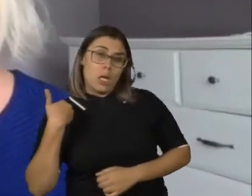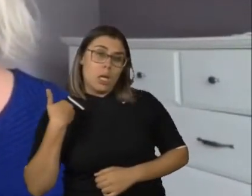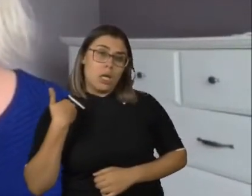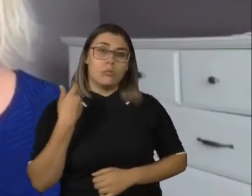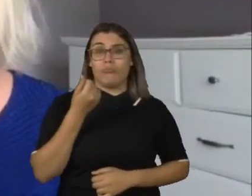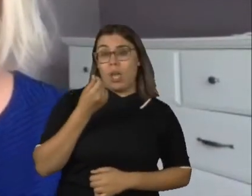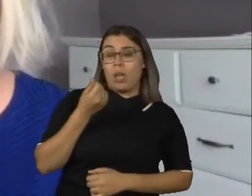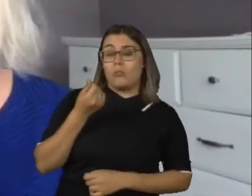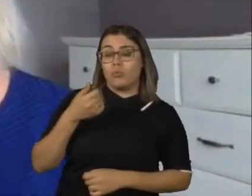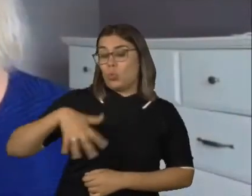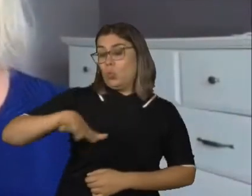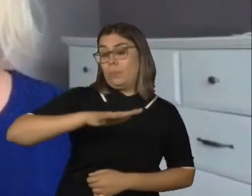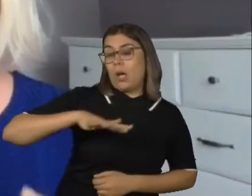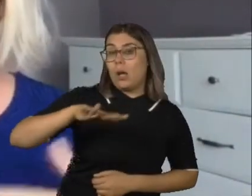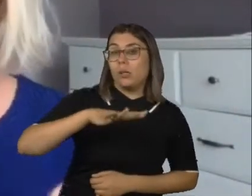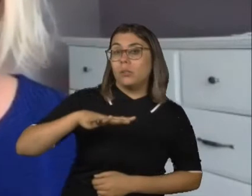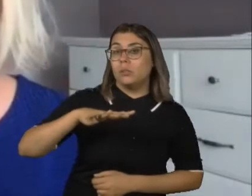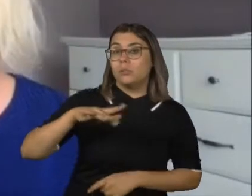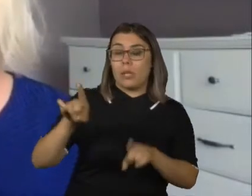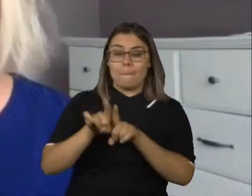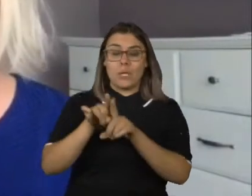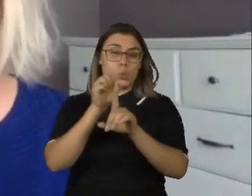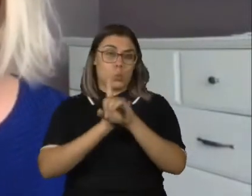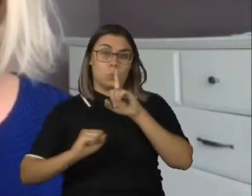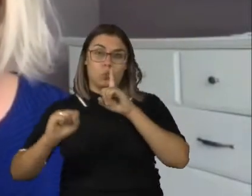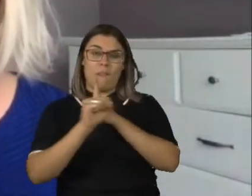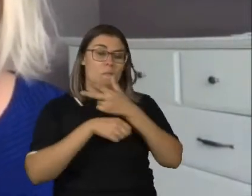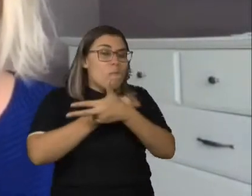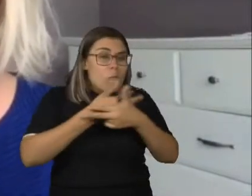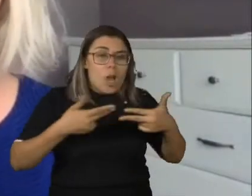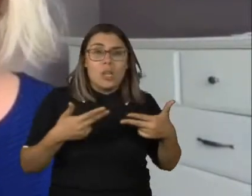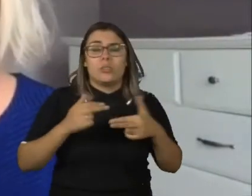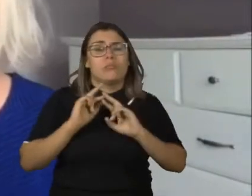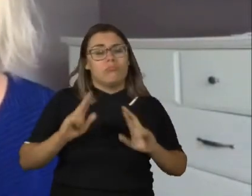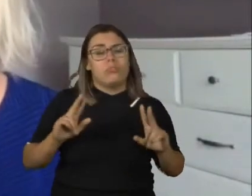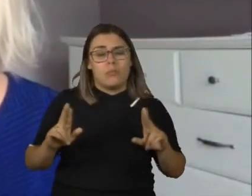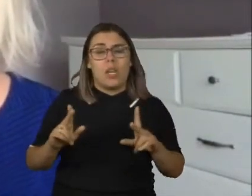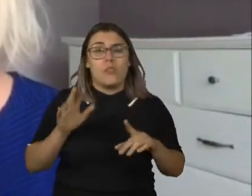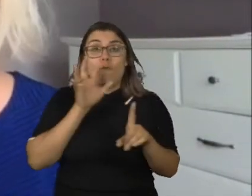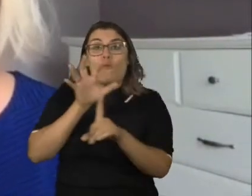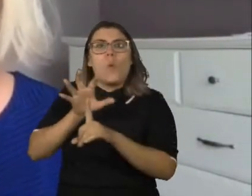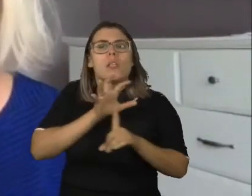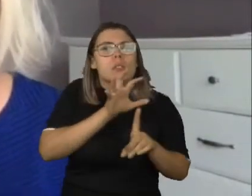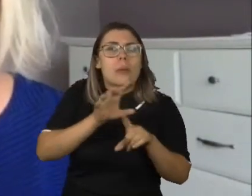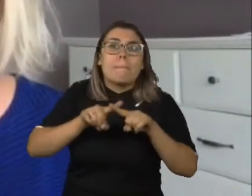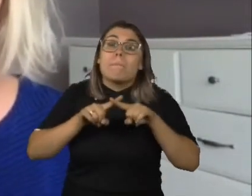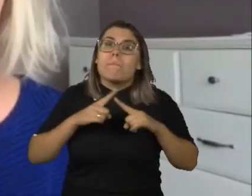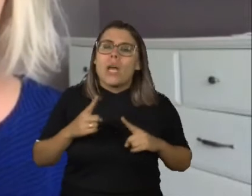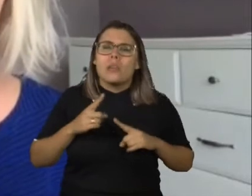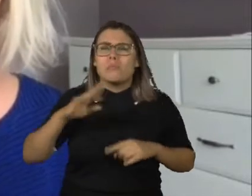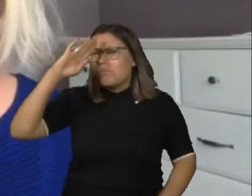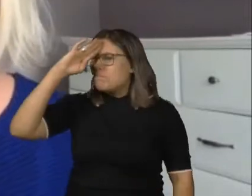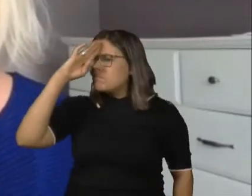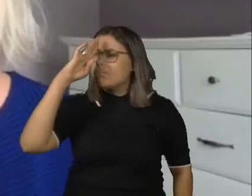condição, seja o ambiente, seja as questões sociais. Várias coisas interferem na questão da autonomia. Mas, independente